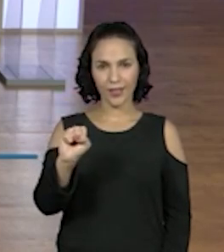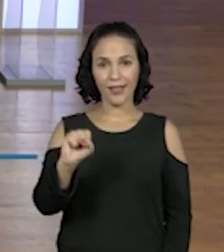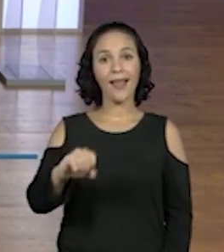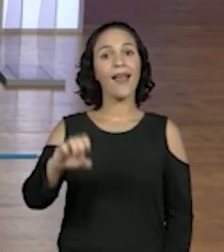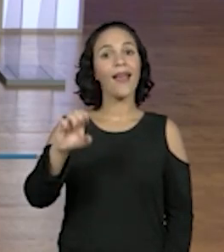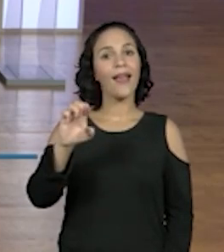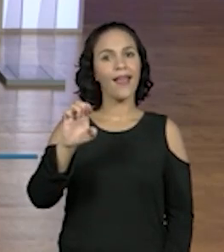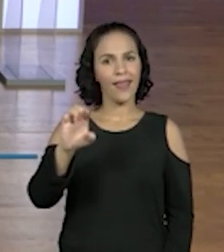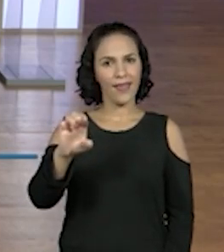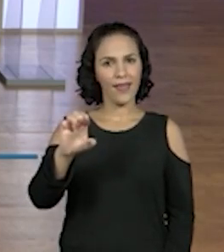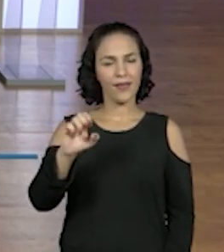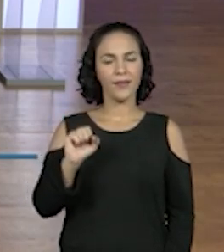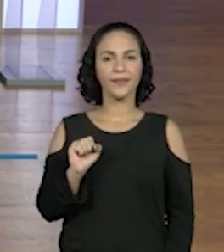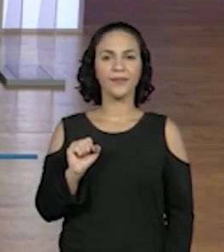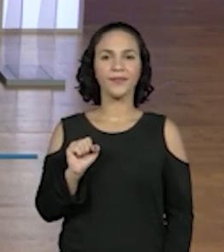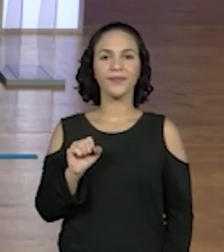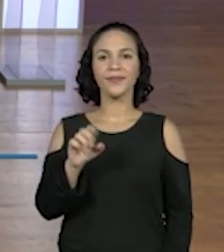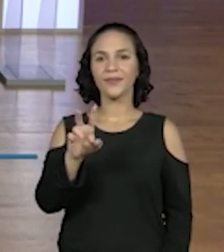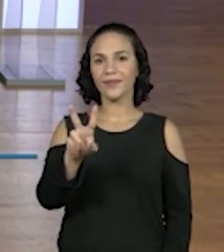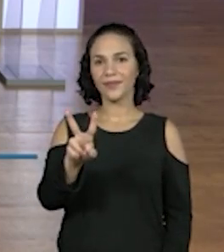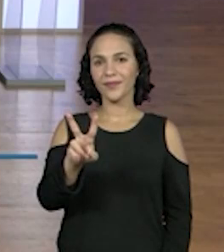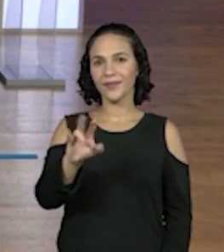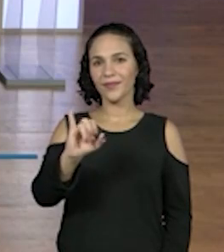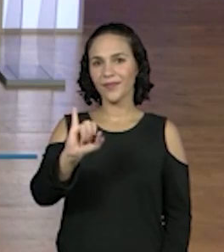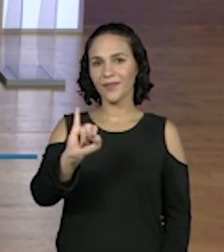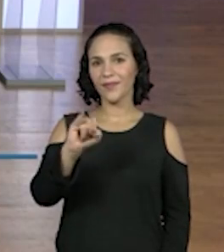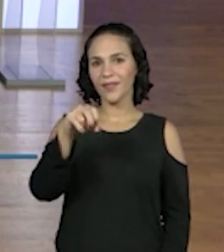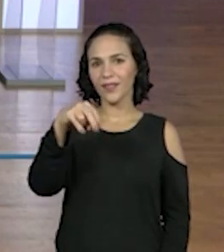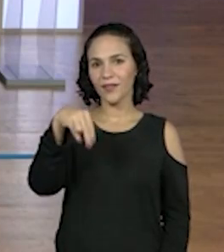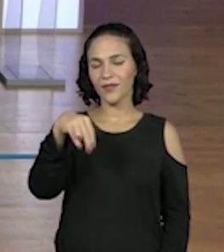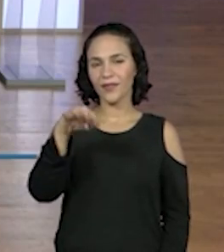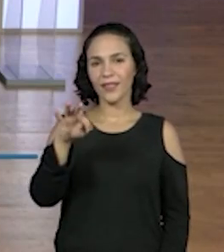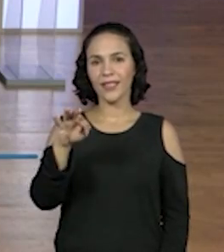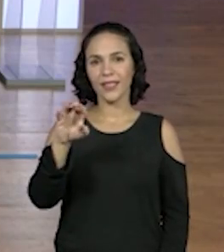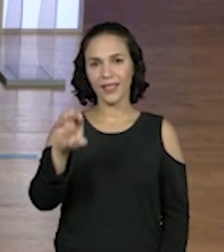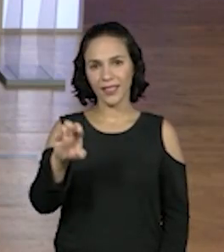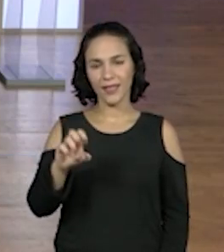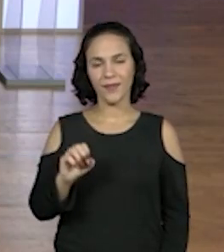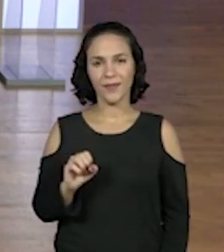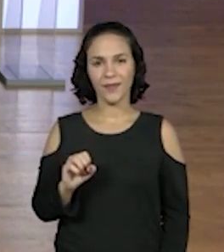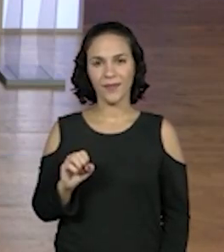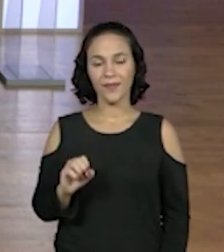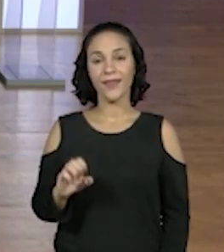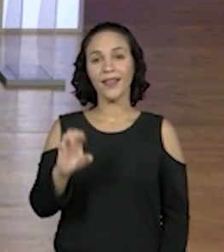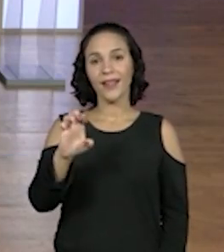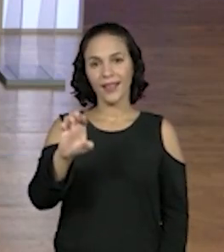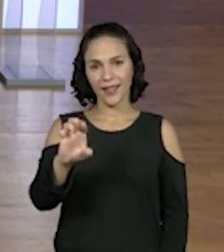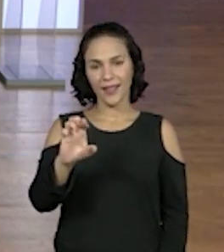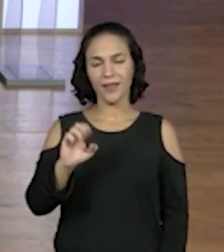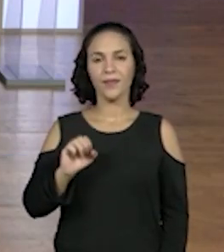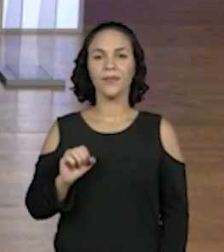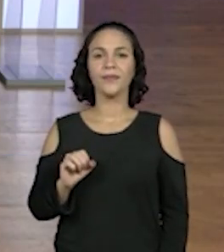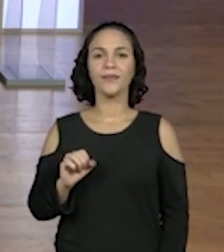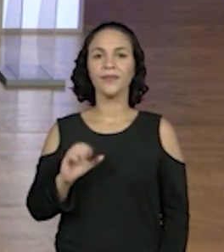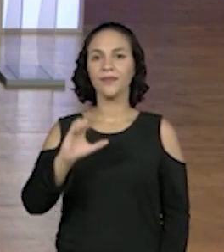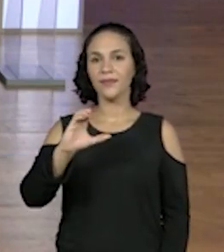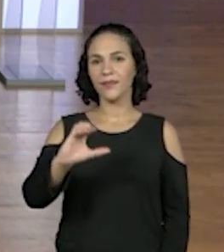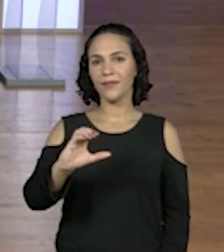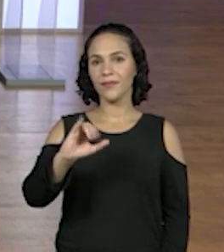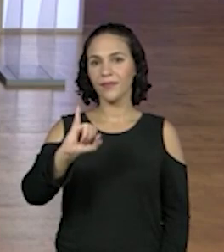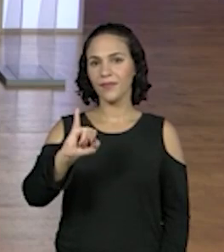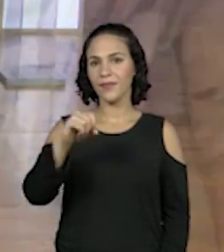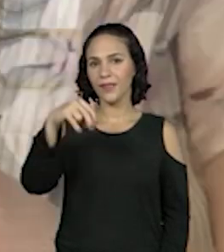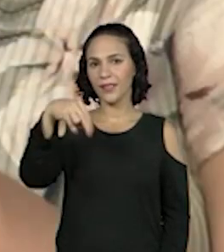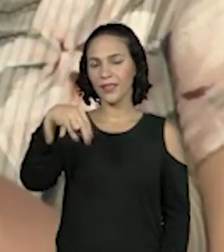a gente continua do mesmo jeito. Então, olha lá, Pro. Duzentos. Vamos devagar, elas estão subindo um monte